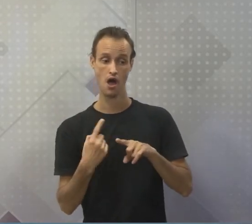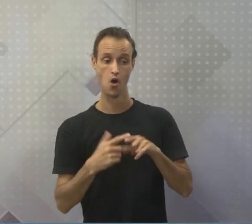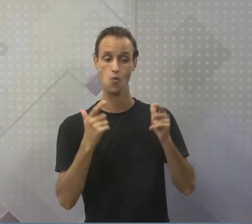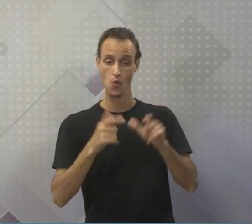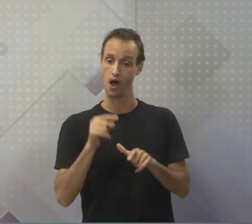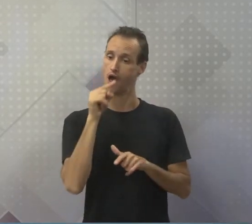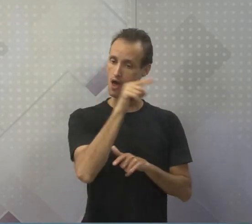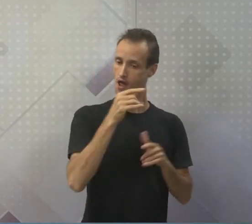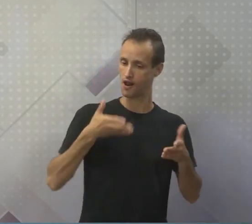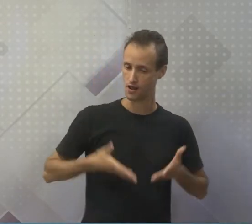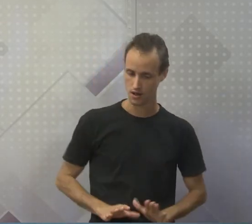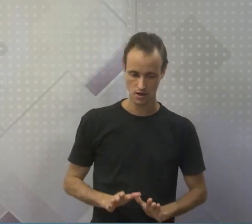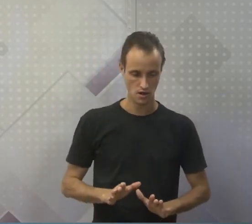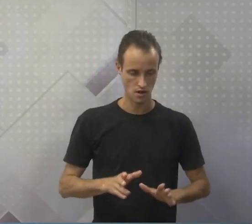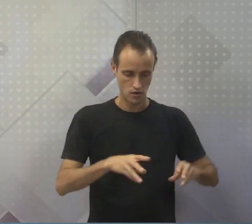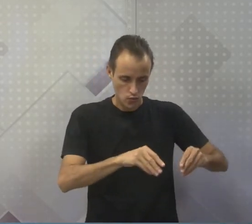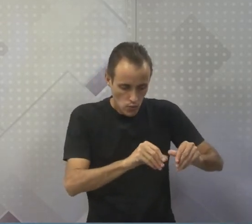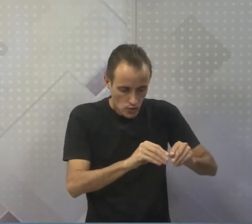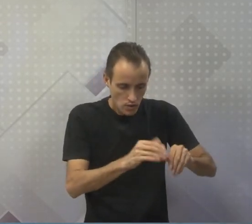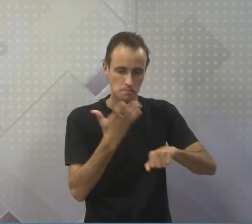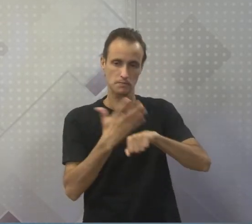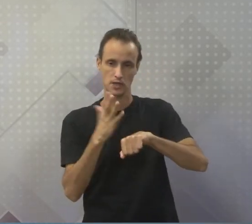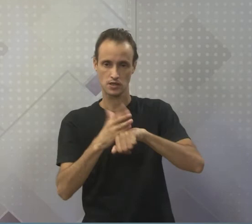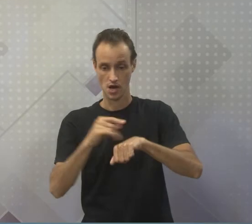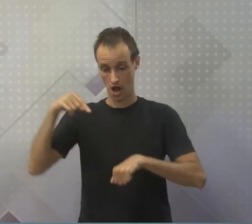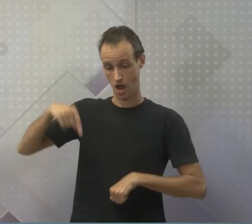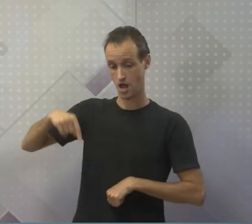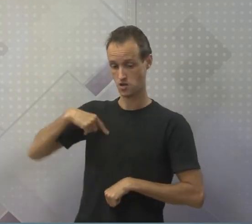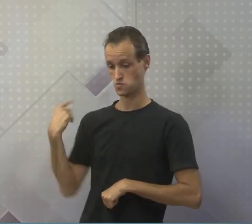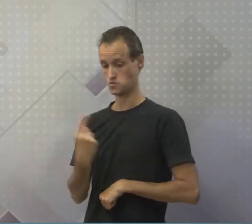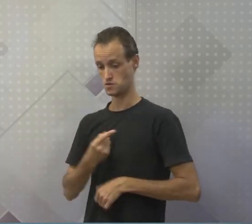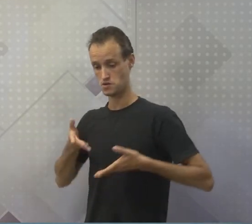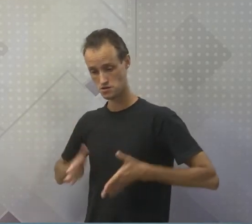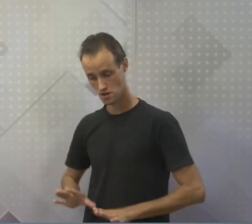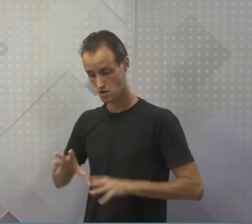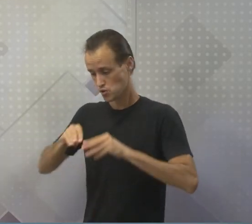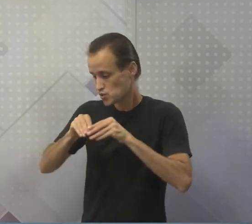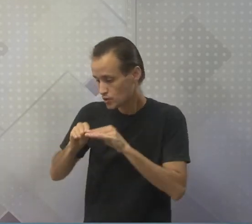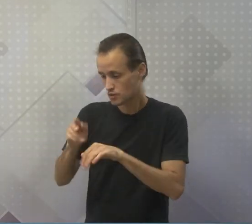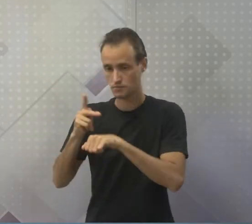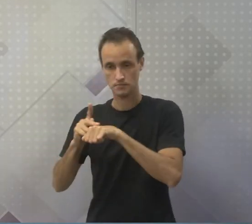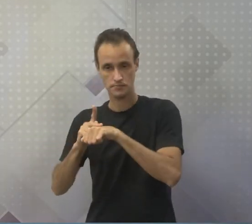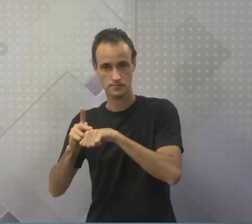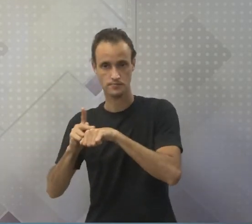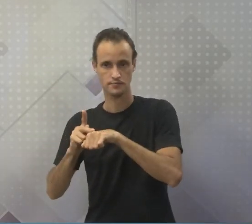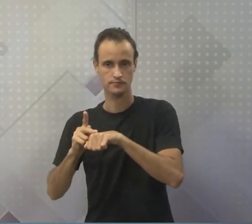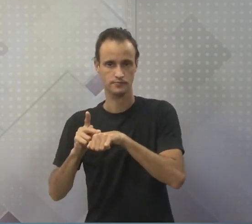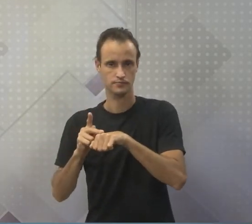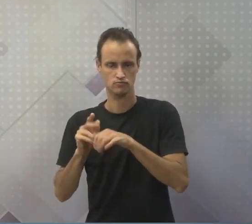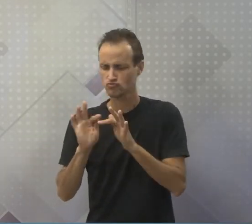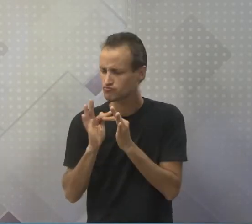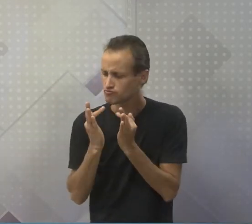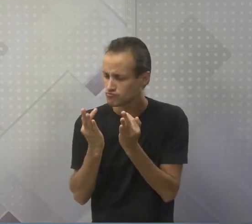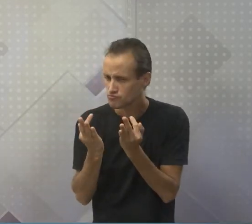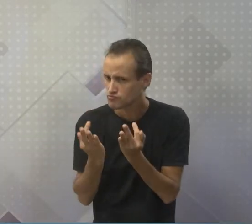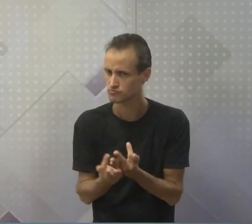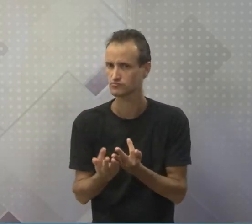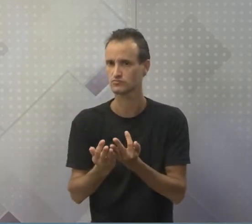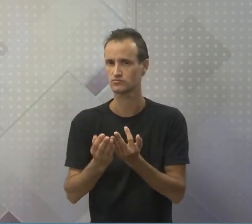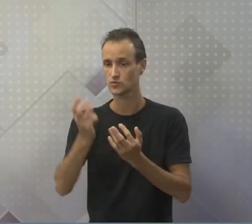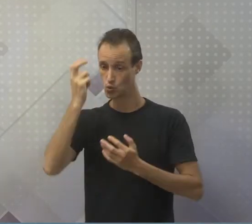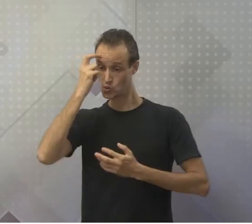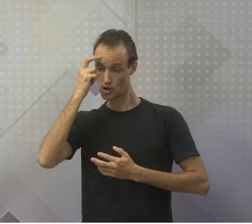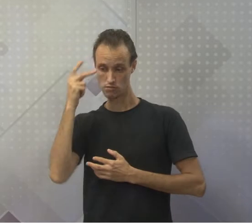ele nasceu só tinha barro branco. Aqui onde nós nascemos só tinha barro preto. A ideia é muito simplista, mas é a ideia